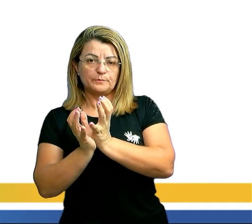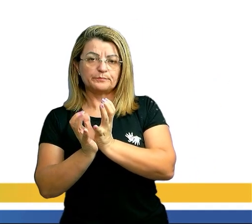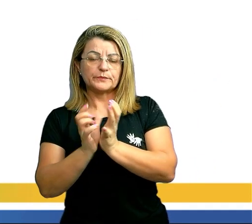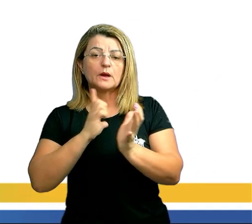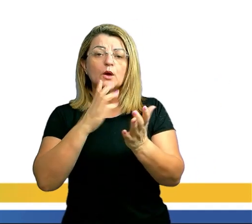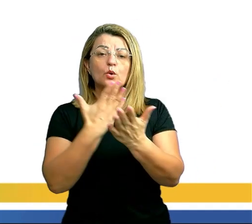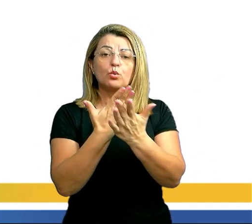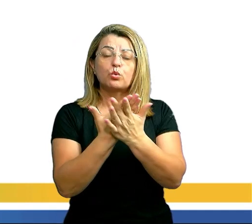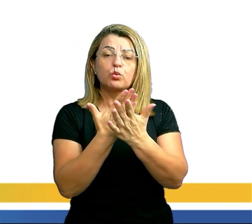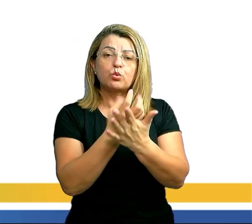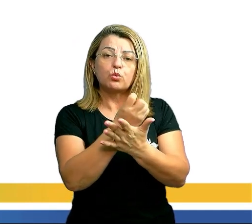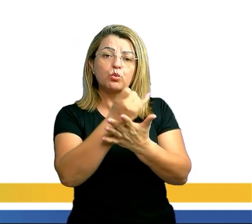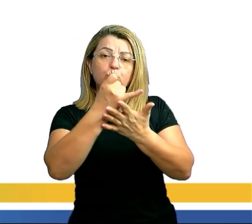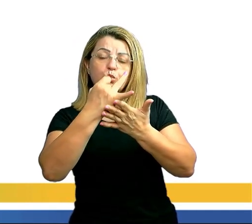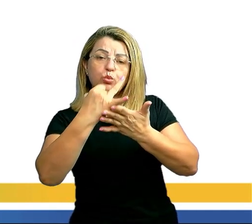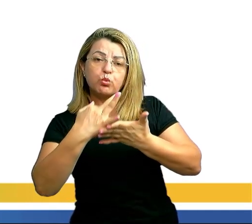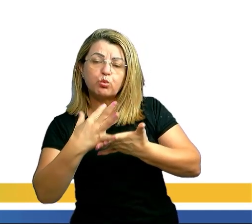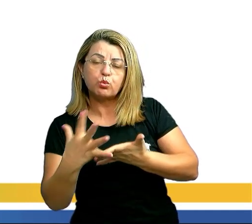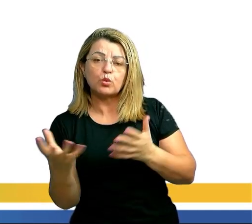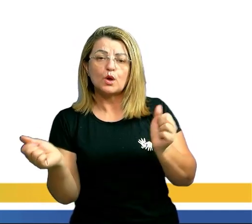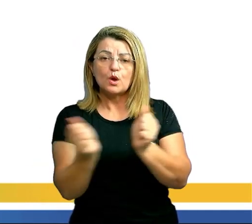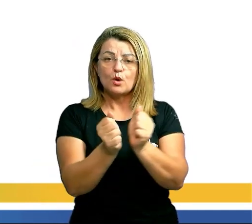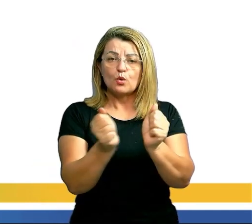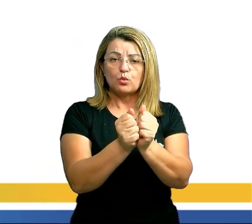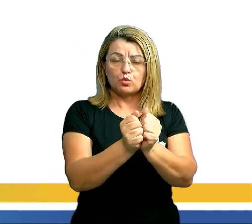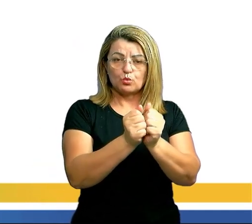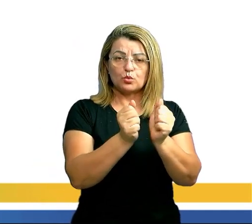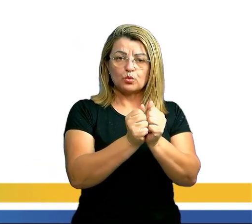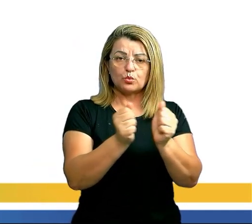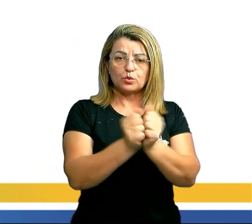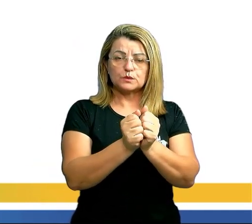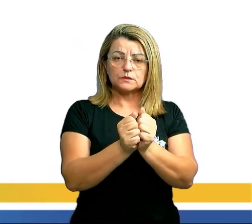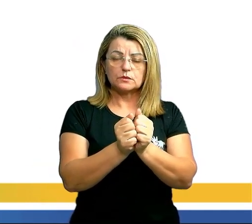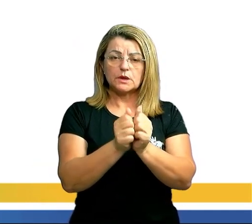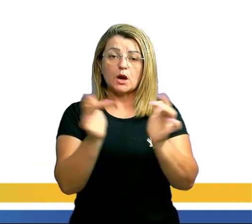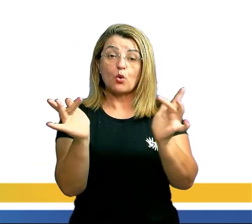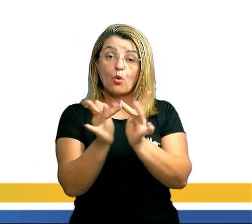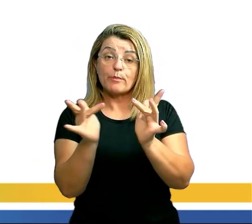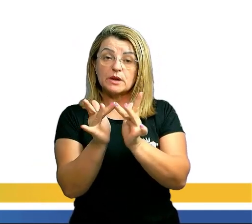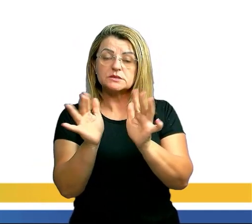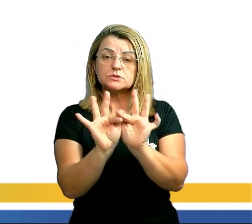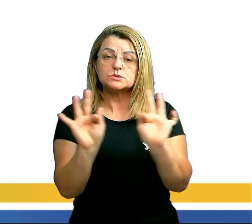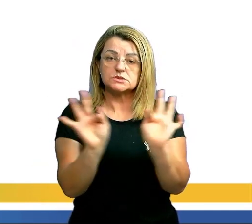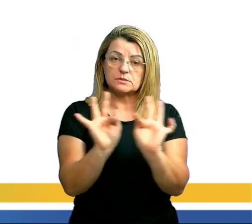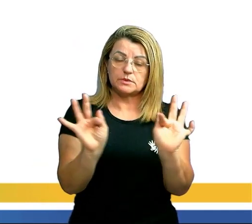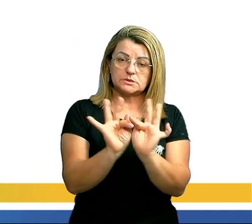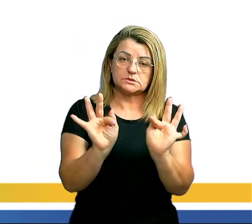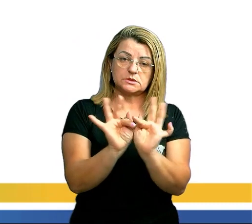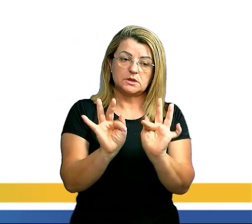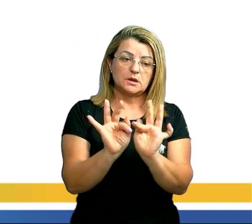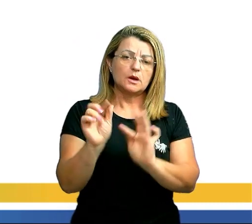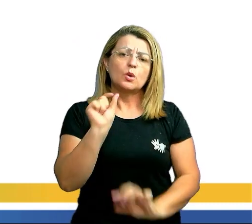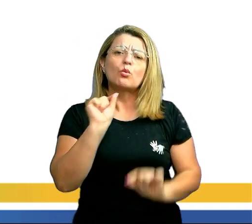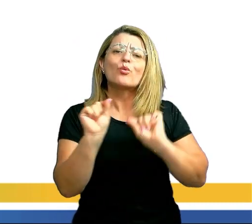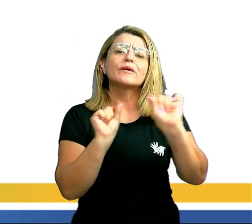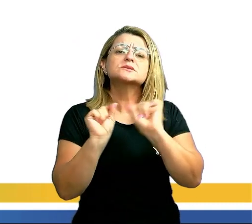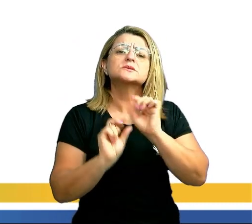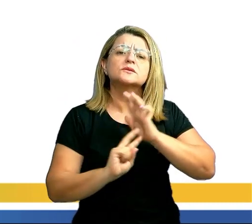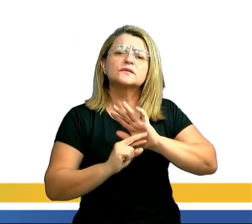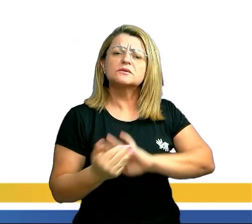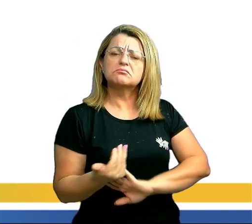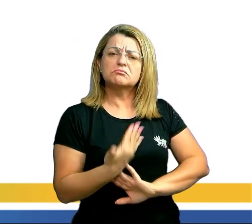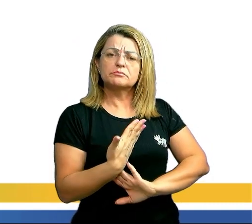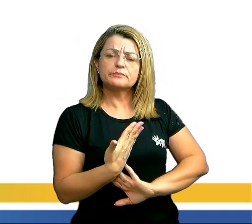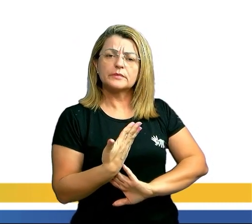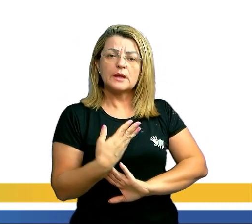-se a quantidade de agrupamentos possíveis entre esses agrupamentos, que é a combinação simples. Então, o que significa isso? Por